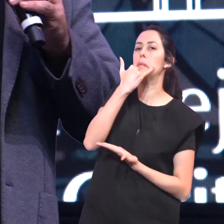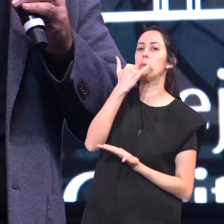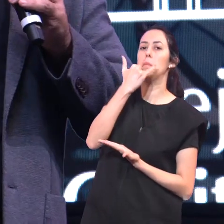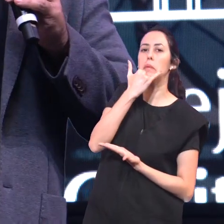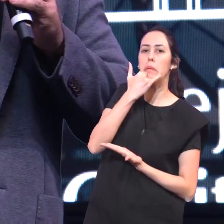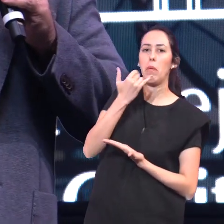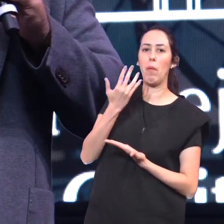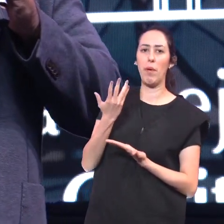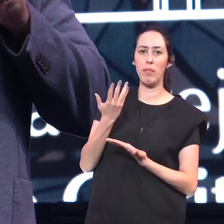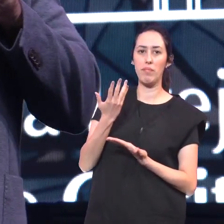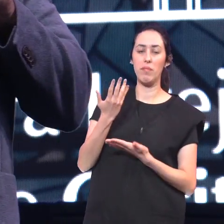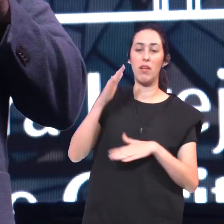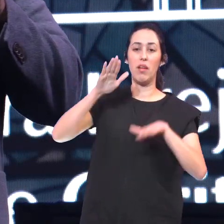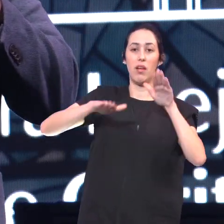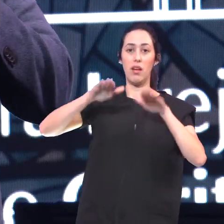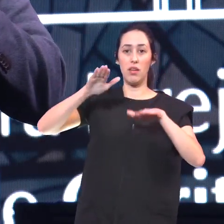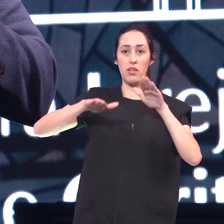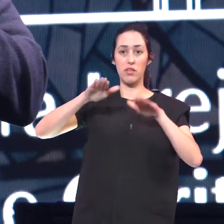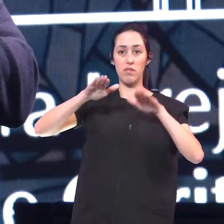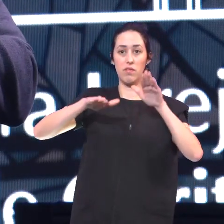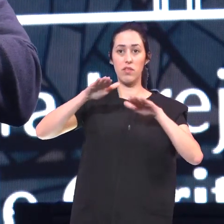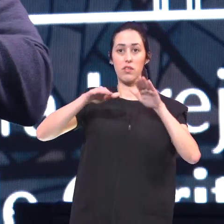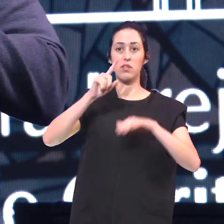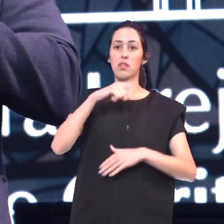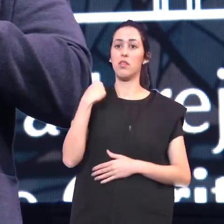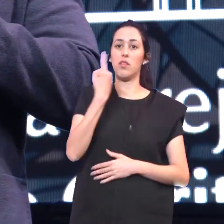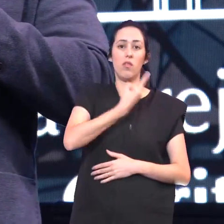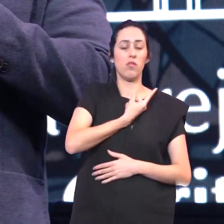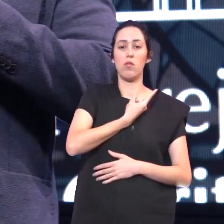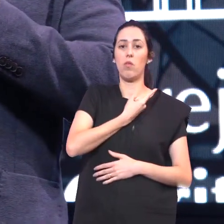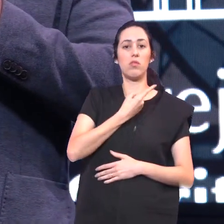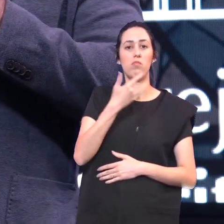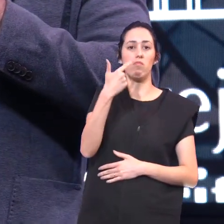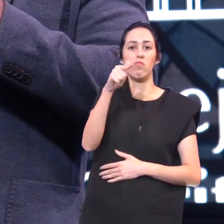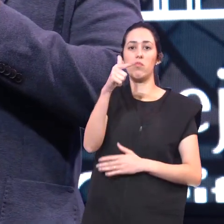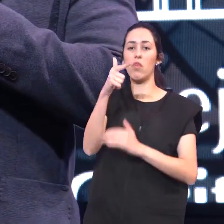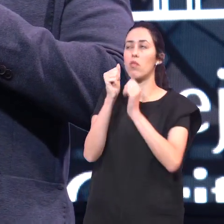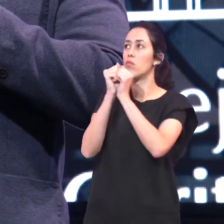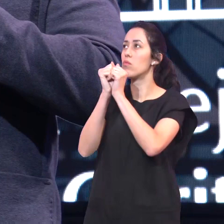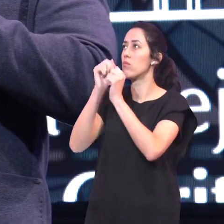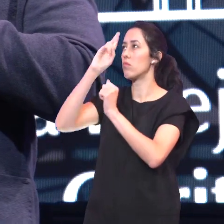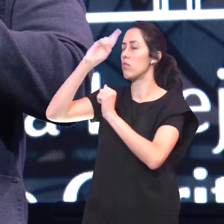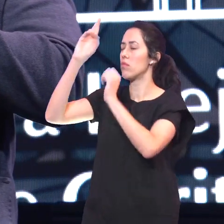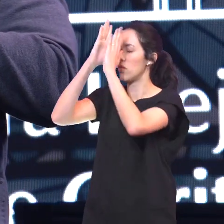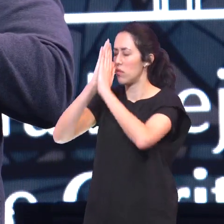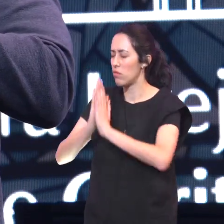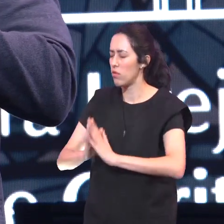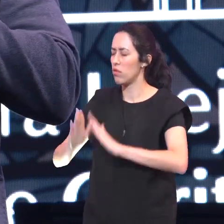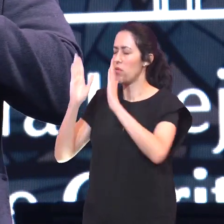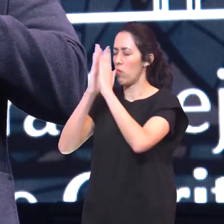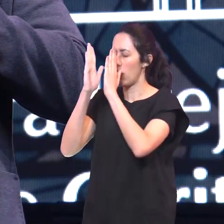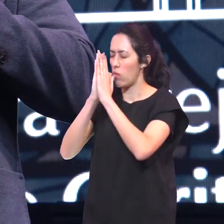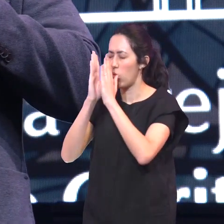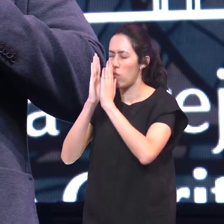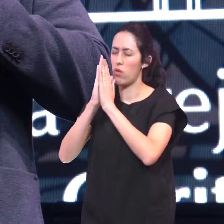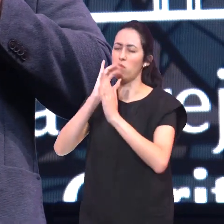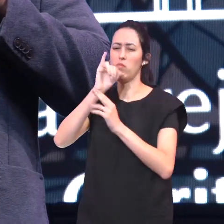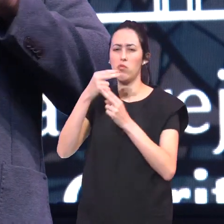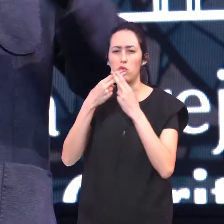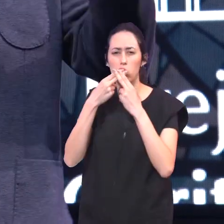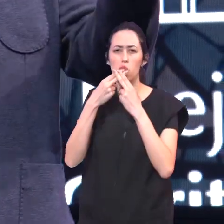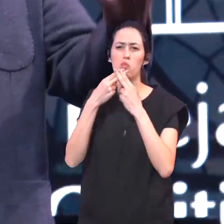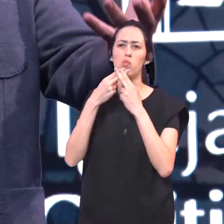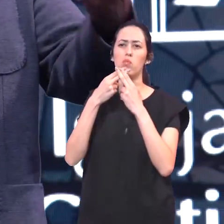motivos Para não estar na presença De Deus Adorando Orando Jejuando